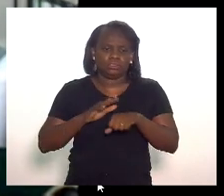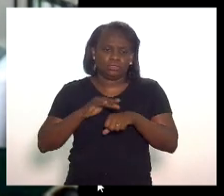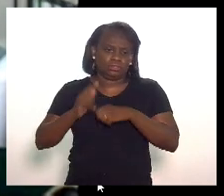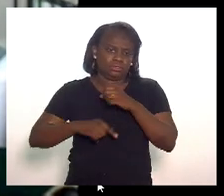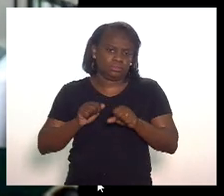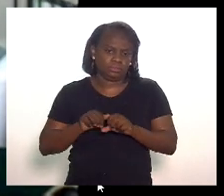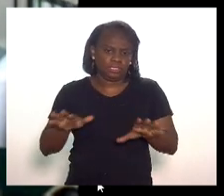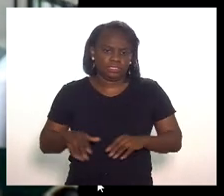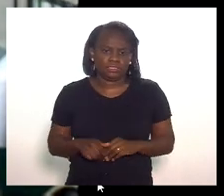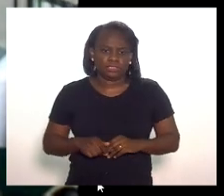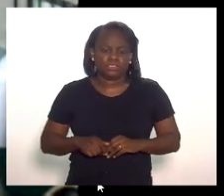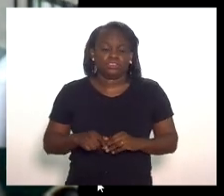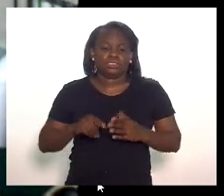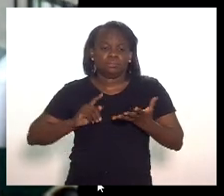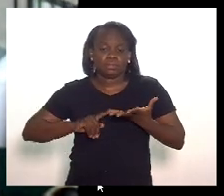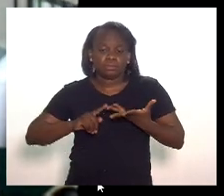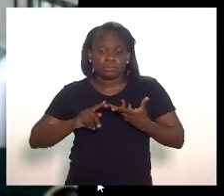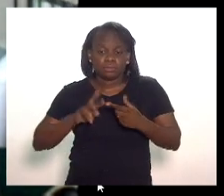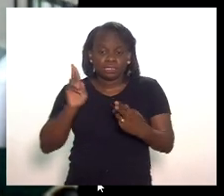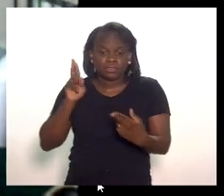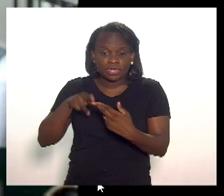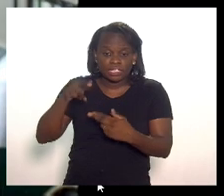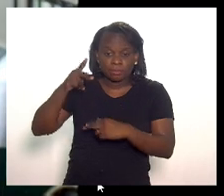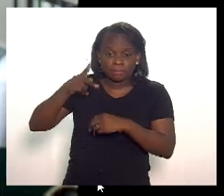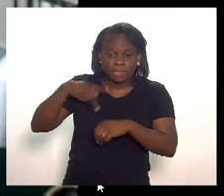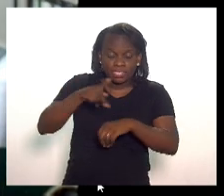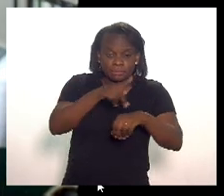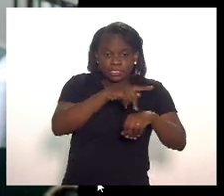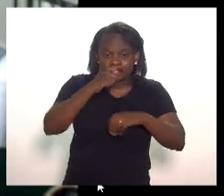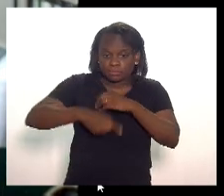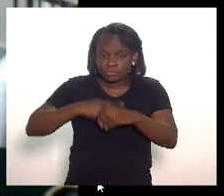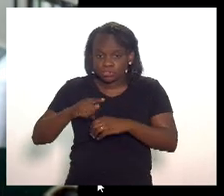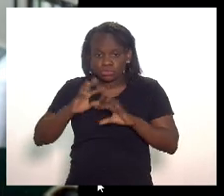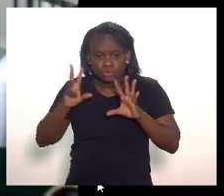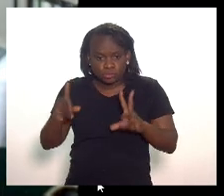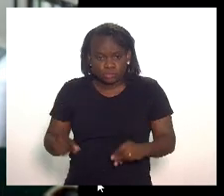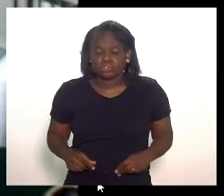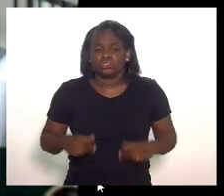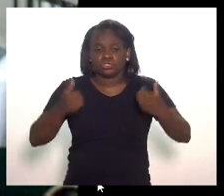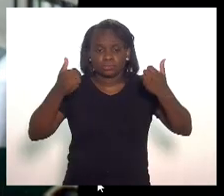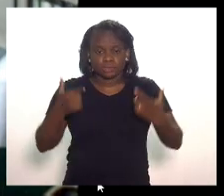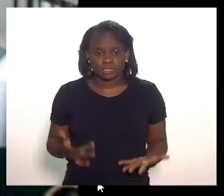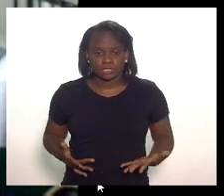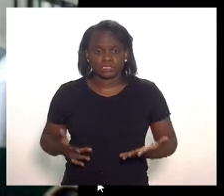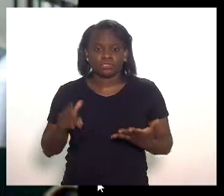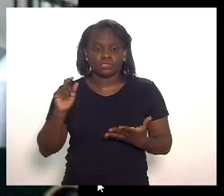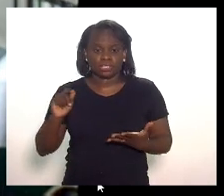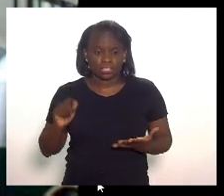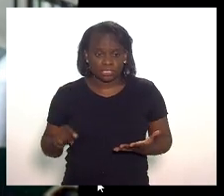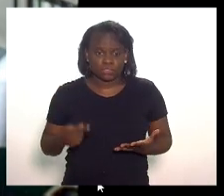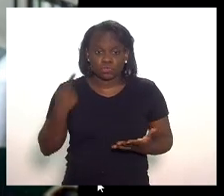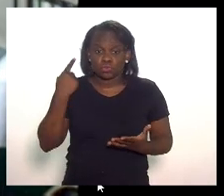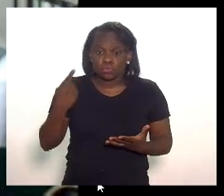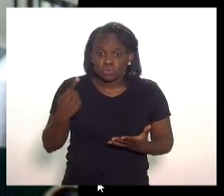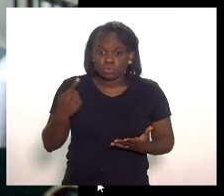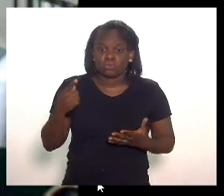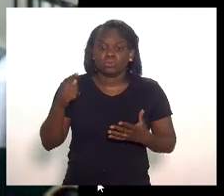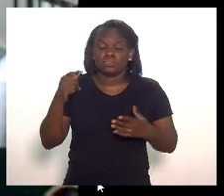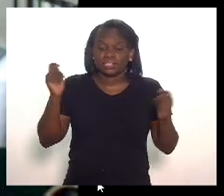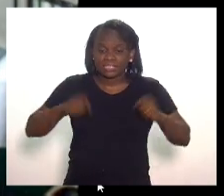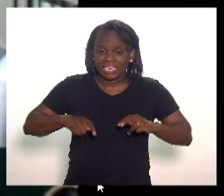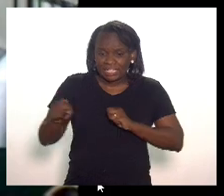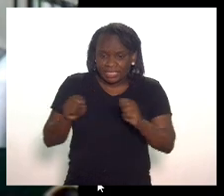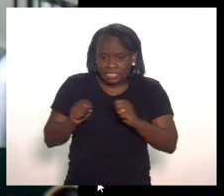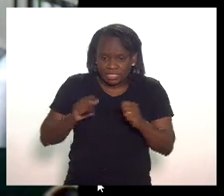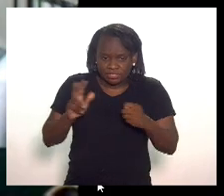e todas as referências internacionais todos os estudos científicos colocam que a única maneira de controlar o vírus